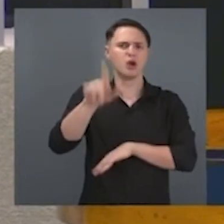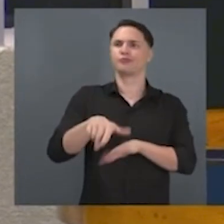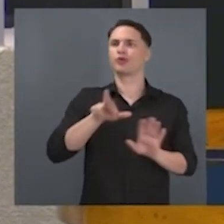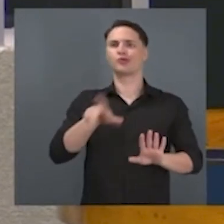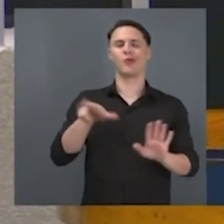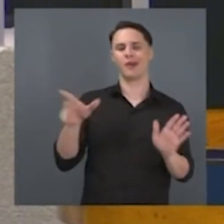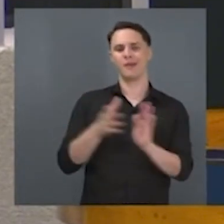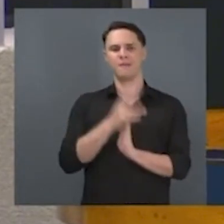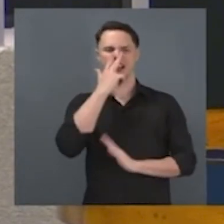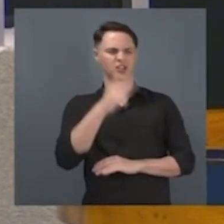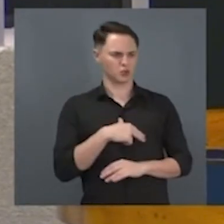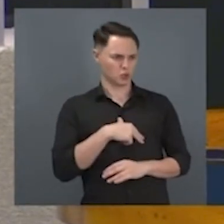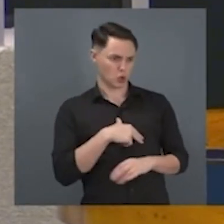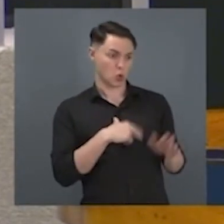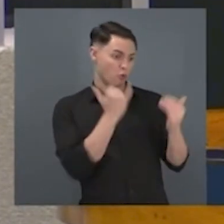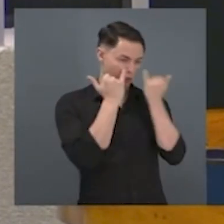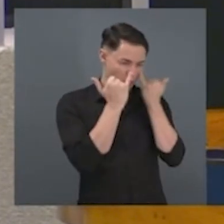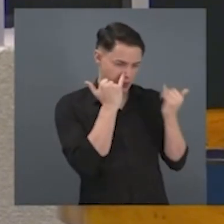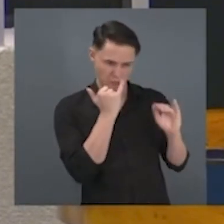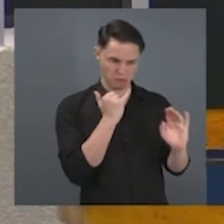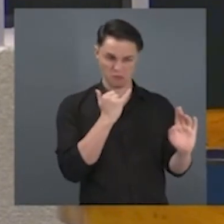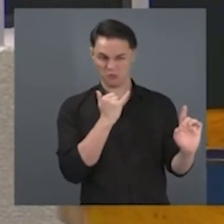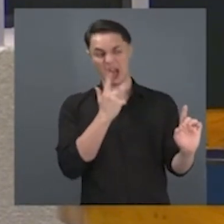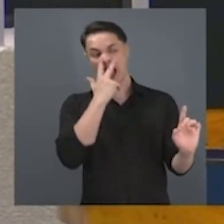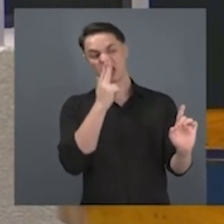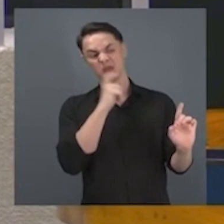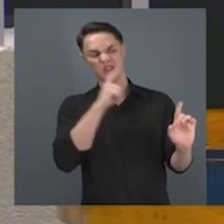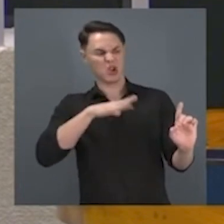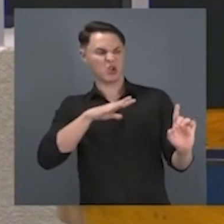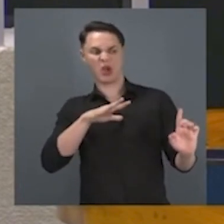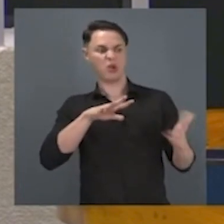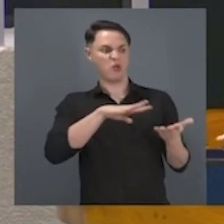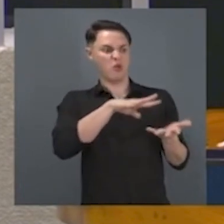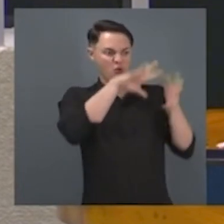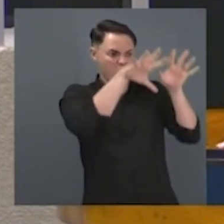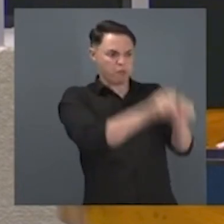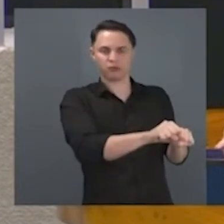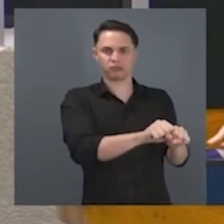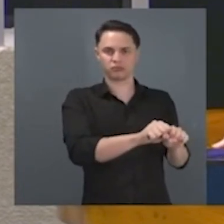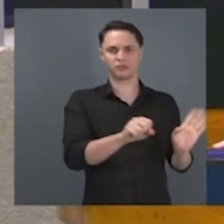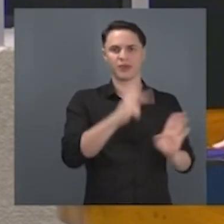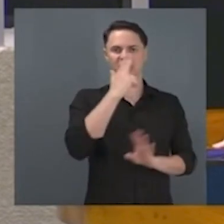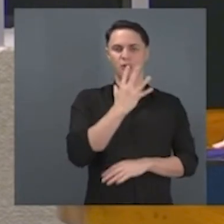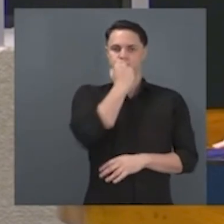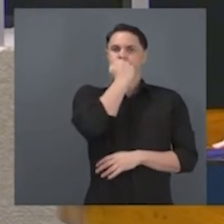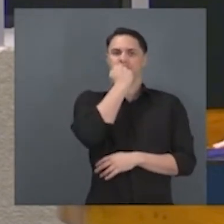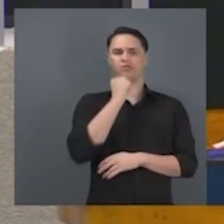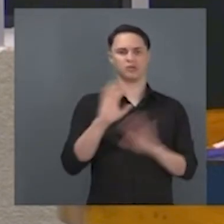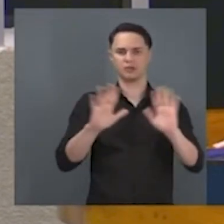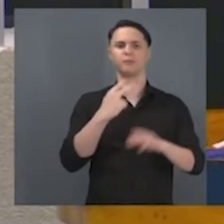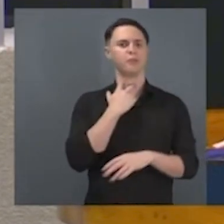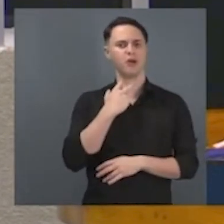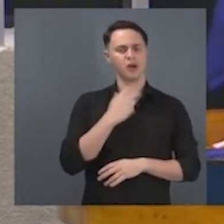repressão, ameaças e prisão. Hoje nós não podemos esquecer que nós